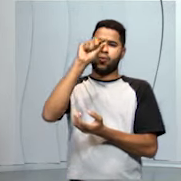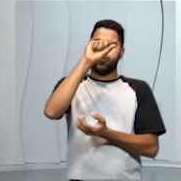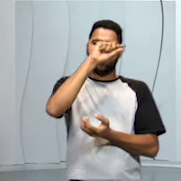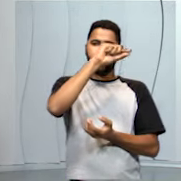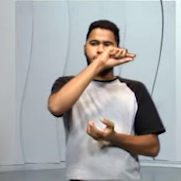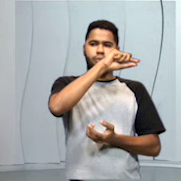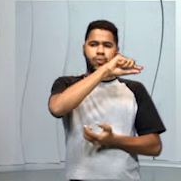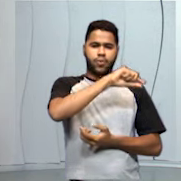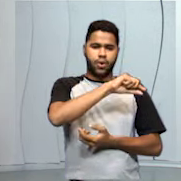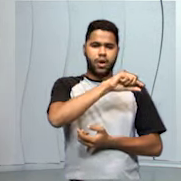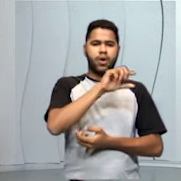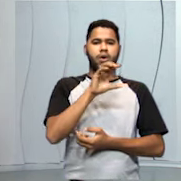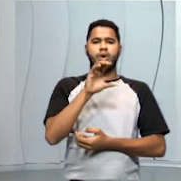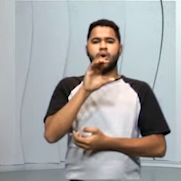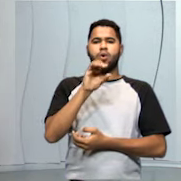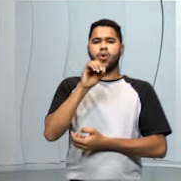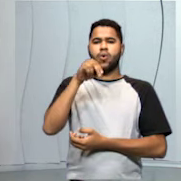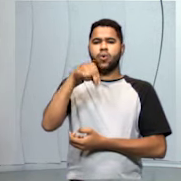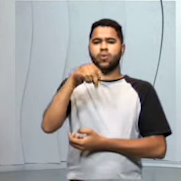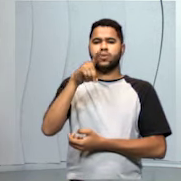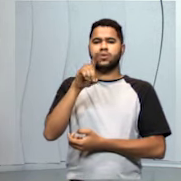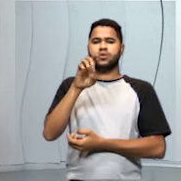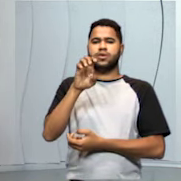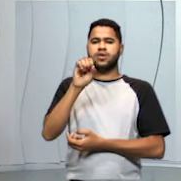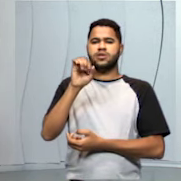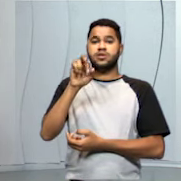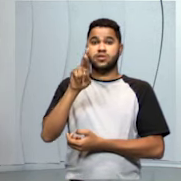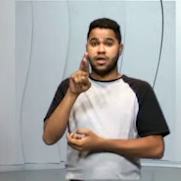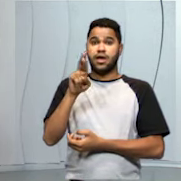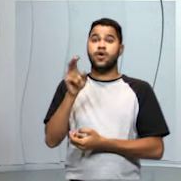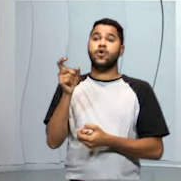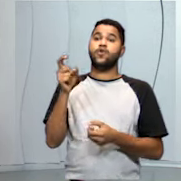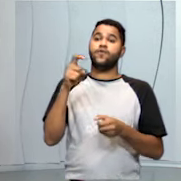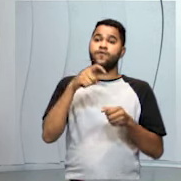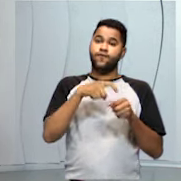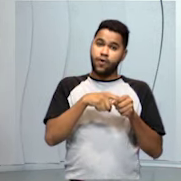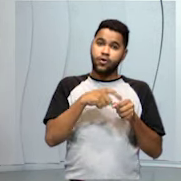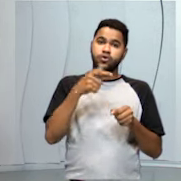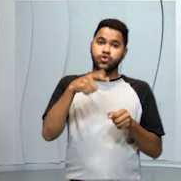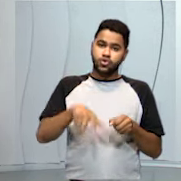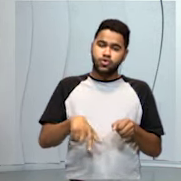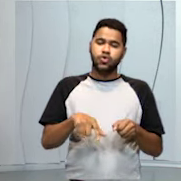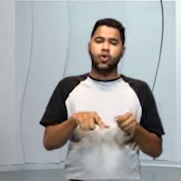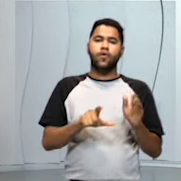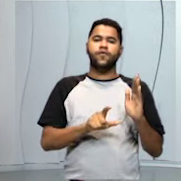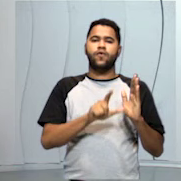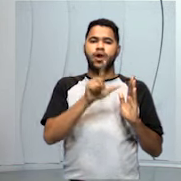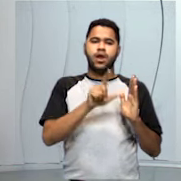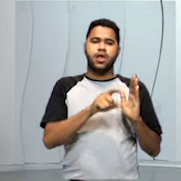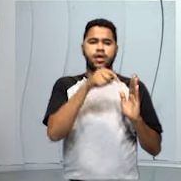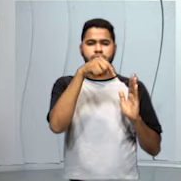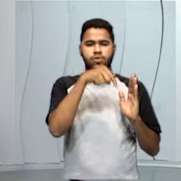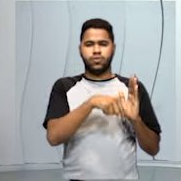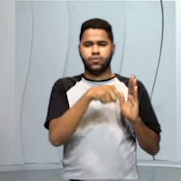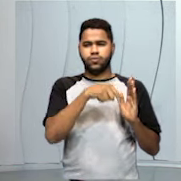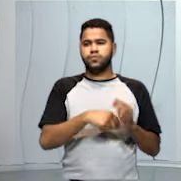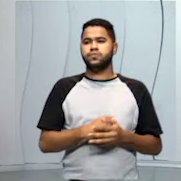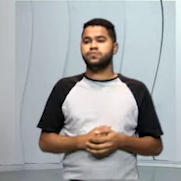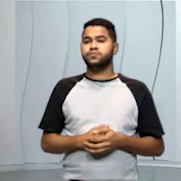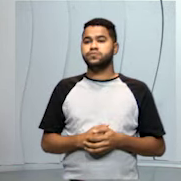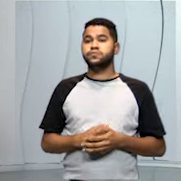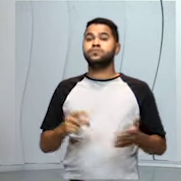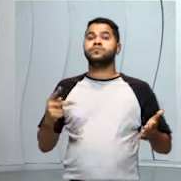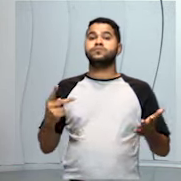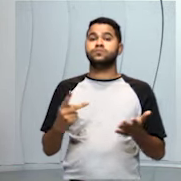condensar. Condensando, ela passa por aqui e cai no outro recipiente. Quando